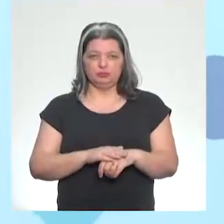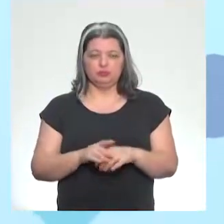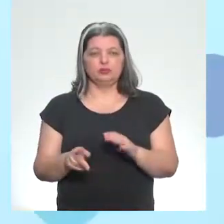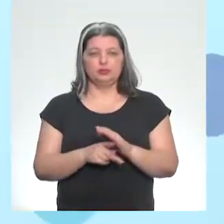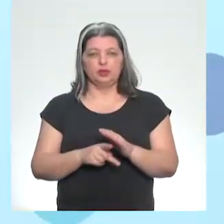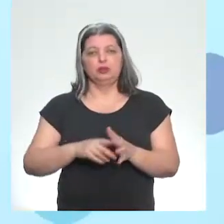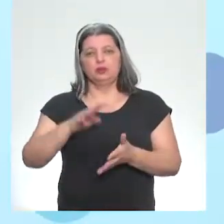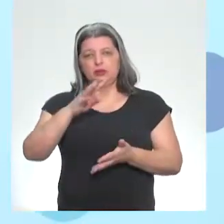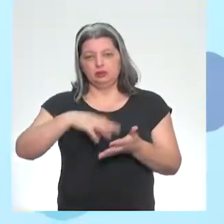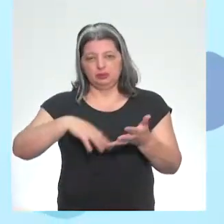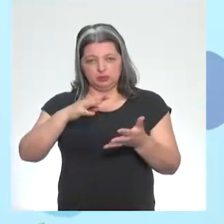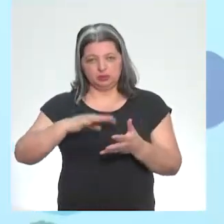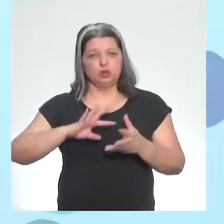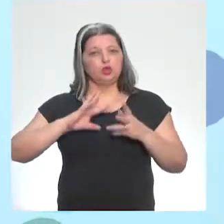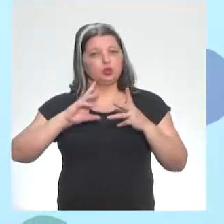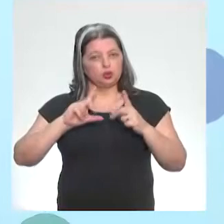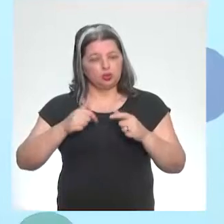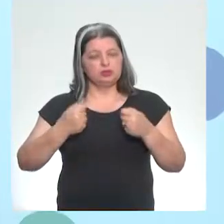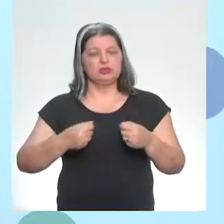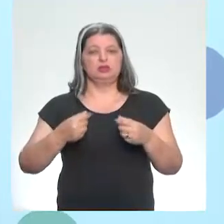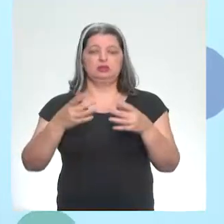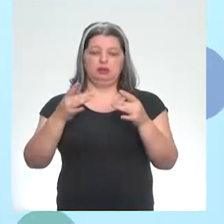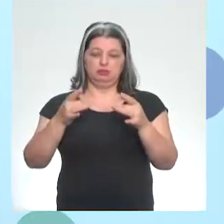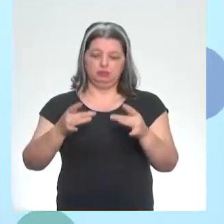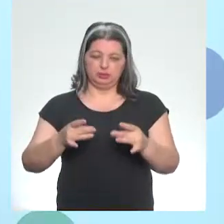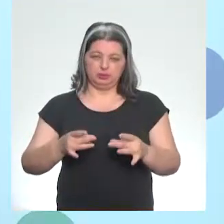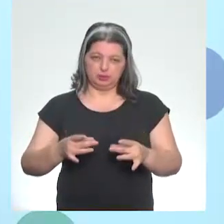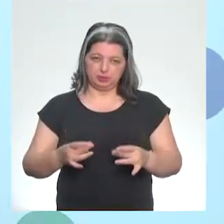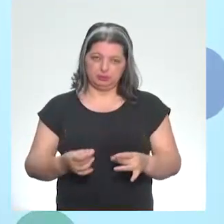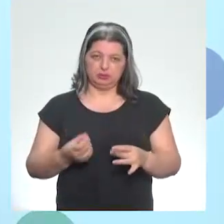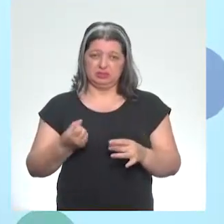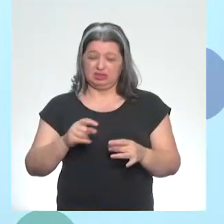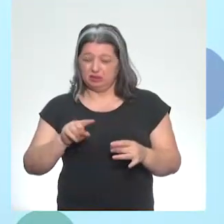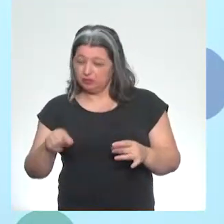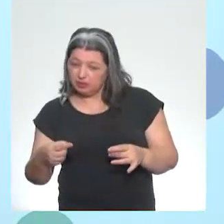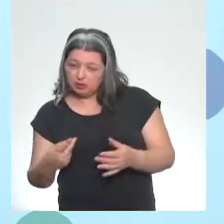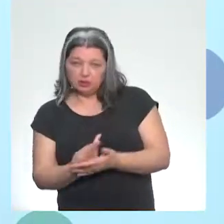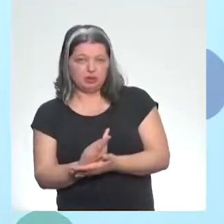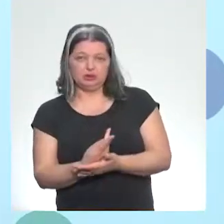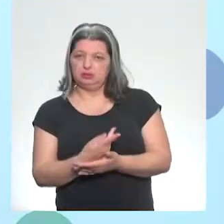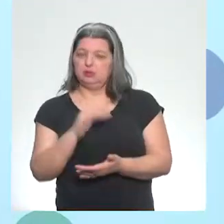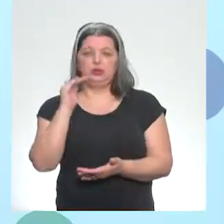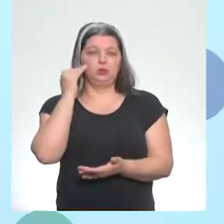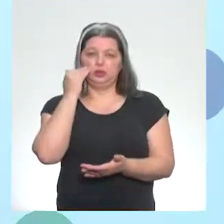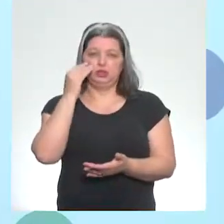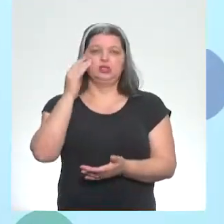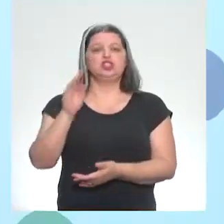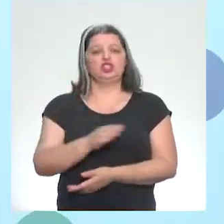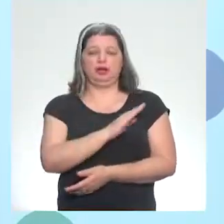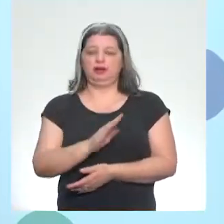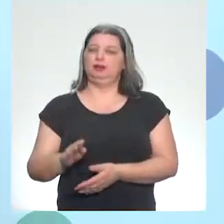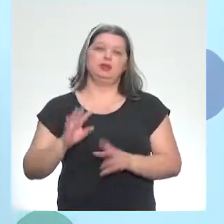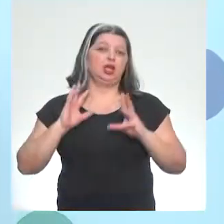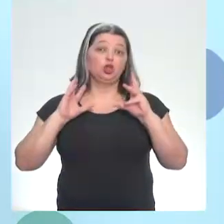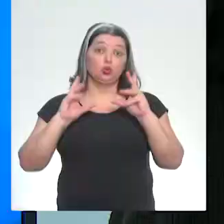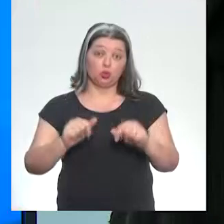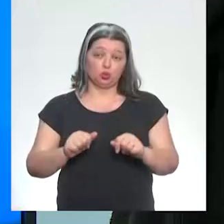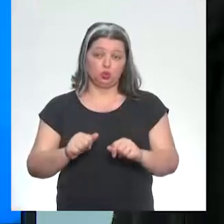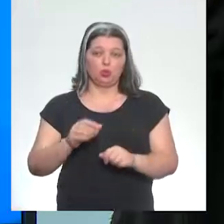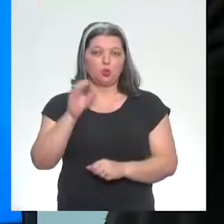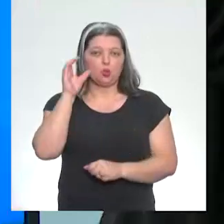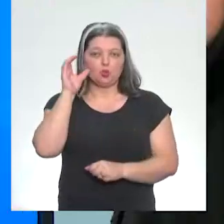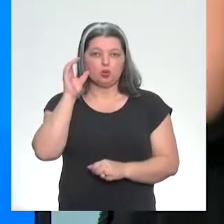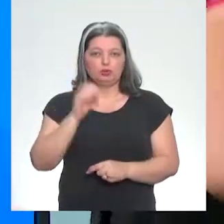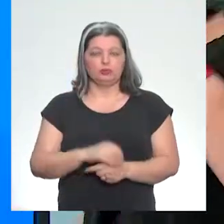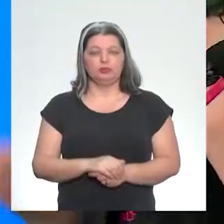uma programação, tudo tem que estar muito bem explicado. Porque uma vírgula fora do lugar, ele não entende, ele cancela o código inteiro. Exatamente. O professor Sérgio